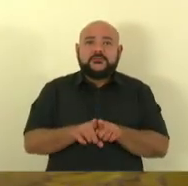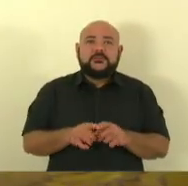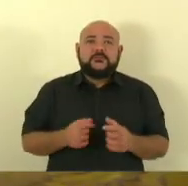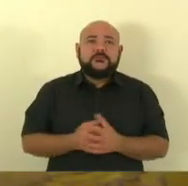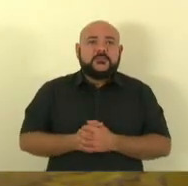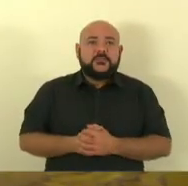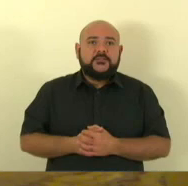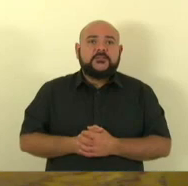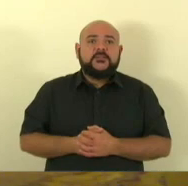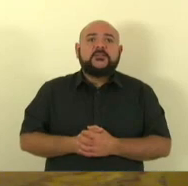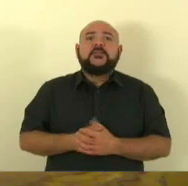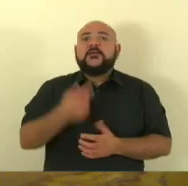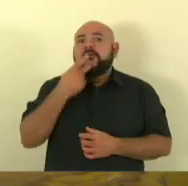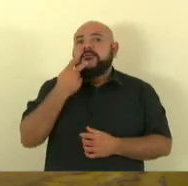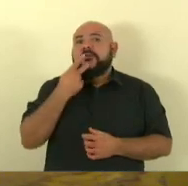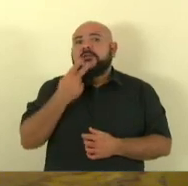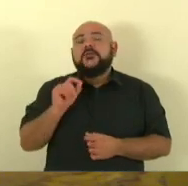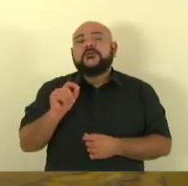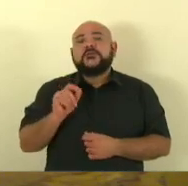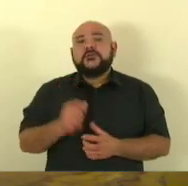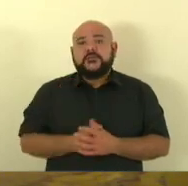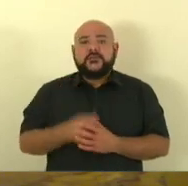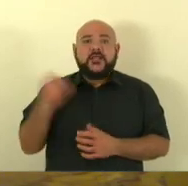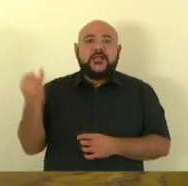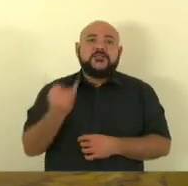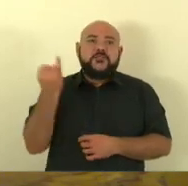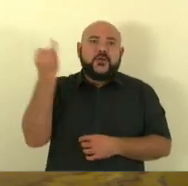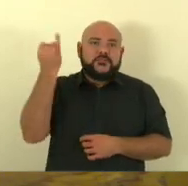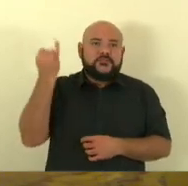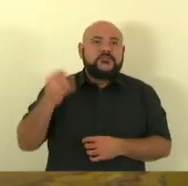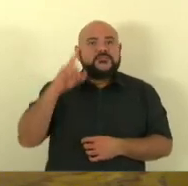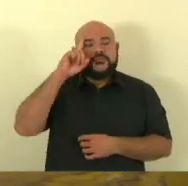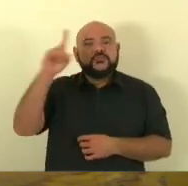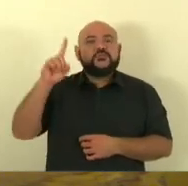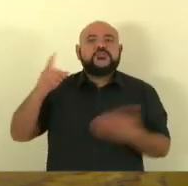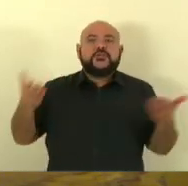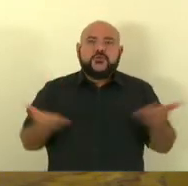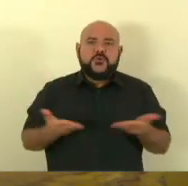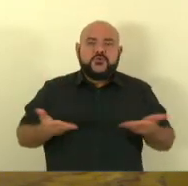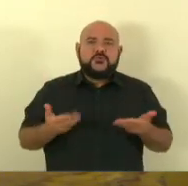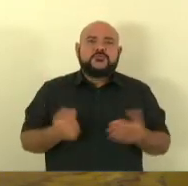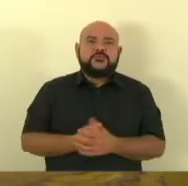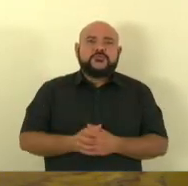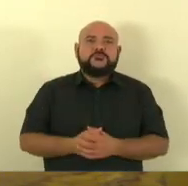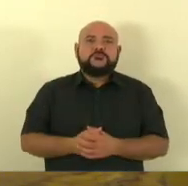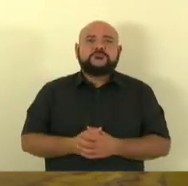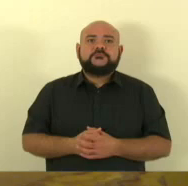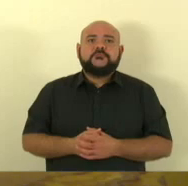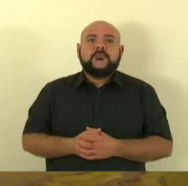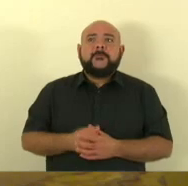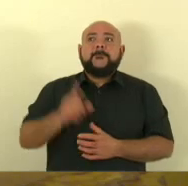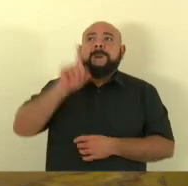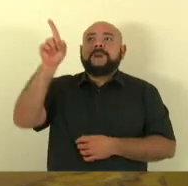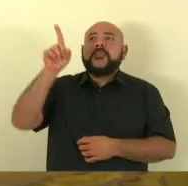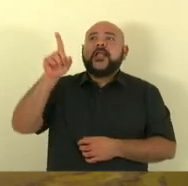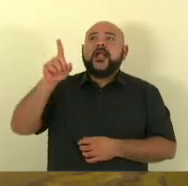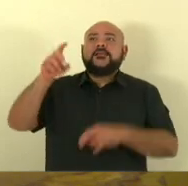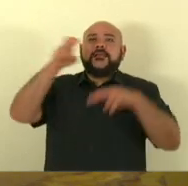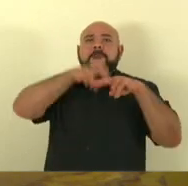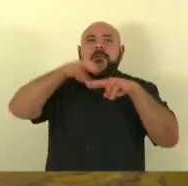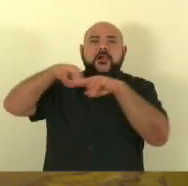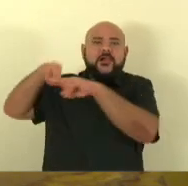dizer da importância do dia de hoje a gente tem aqui as galerias repletas de